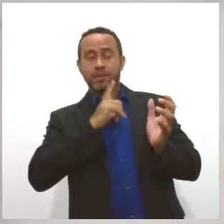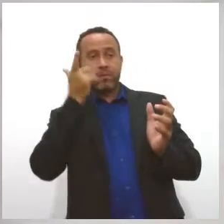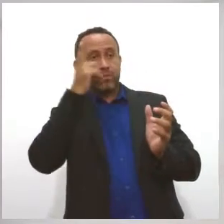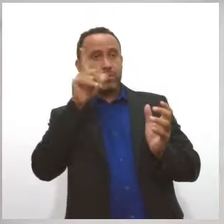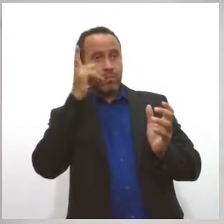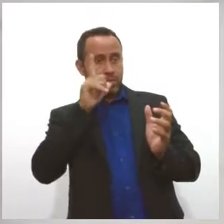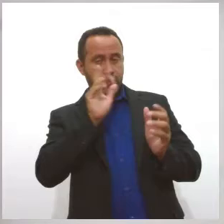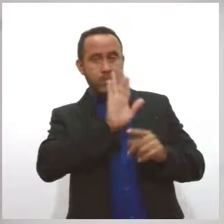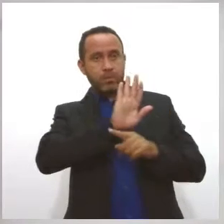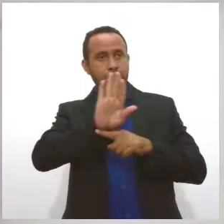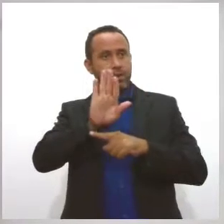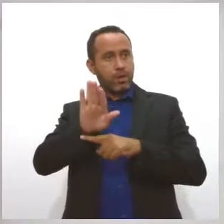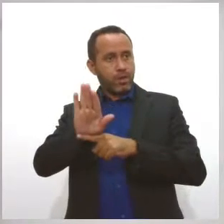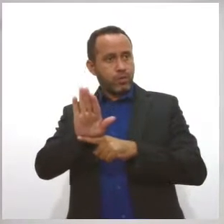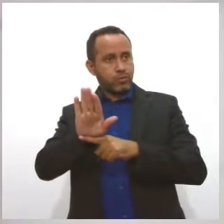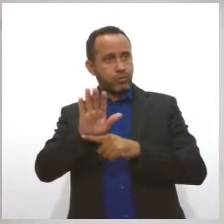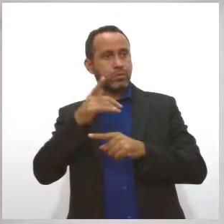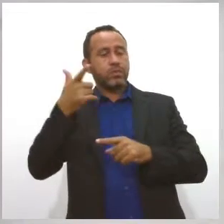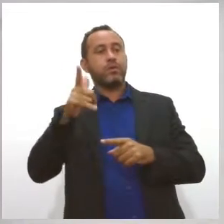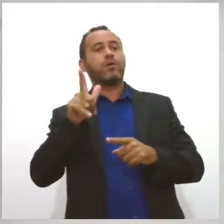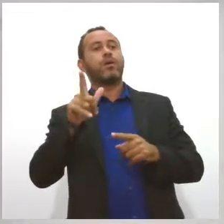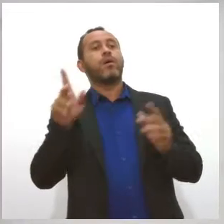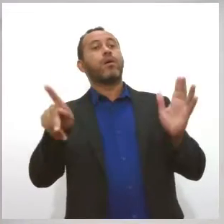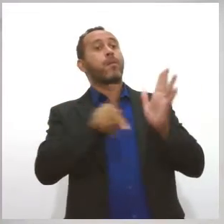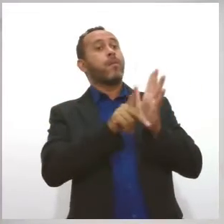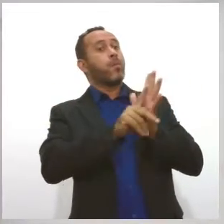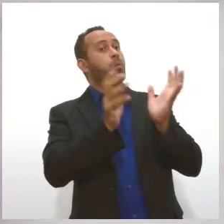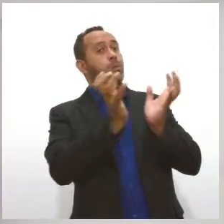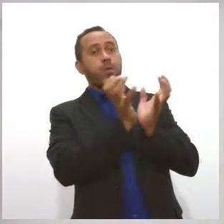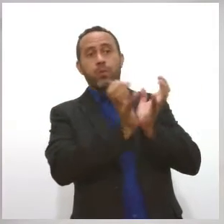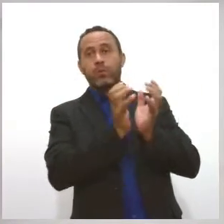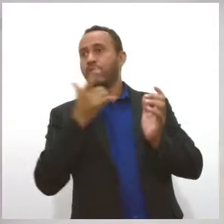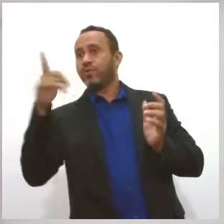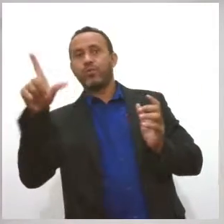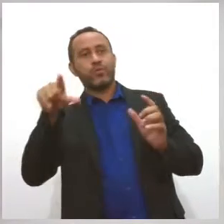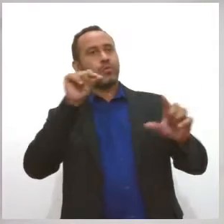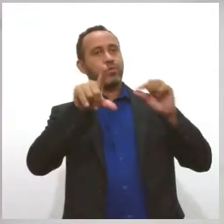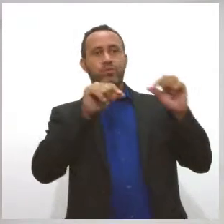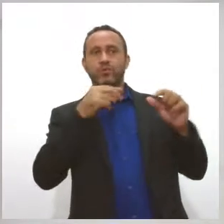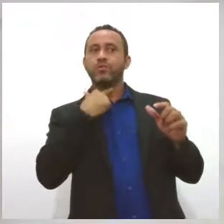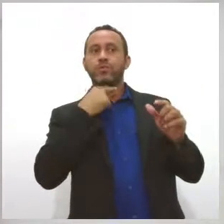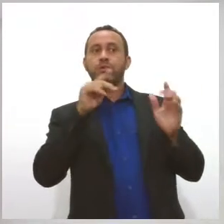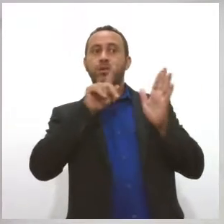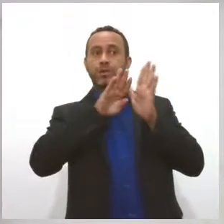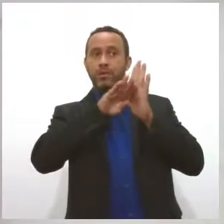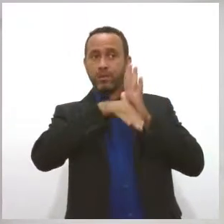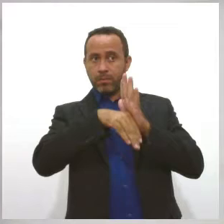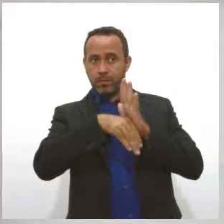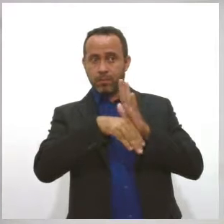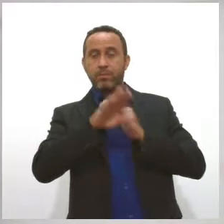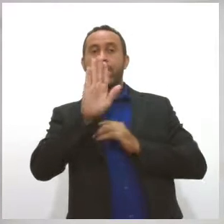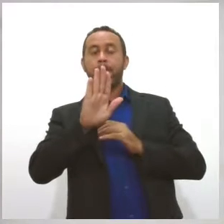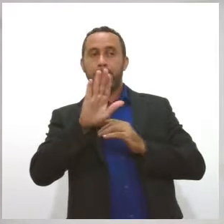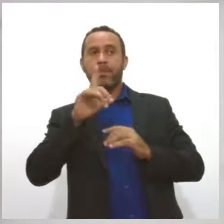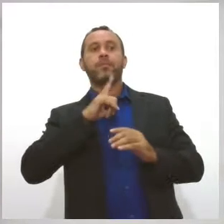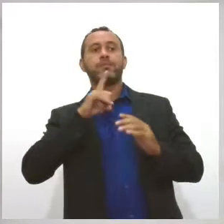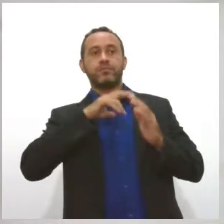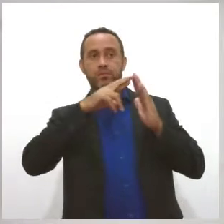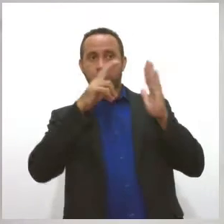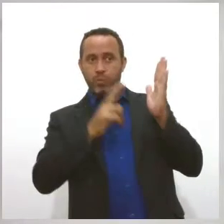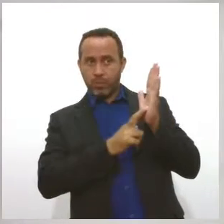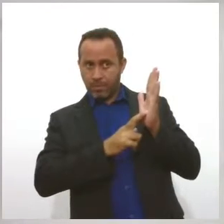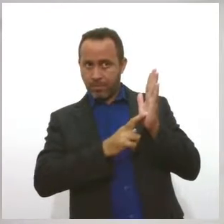beneficiar os candidatos da própria legenda que têm pouco voto. Mas, existe realmente uma